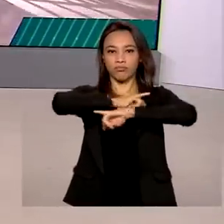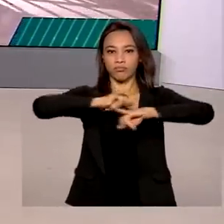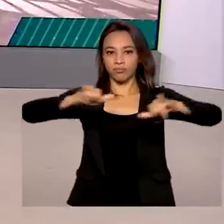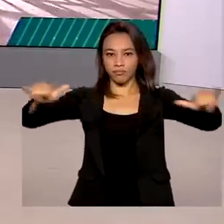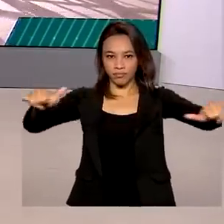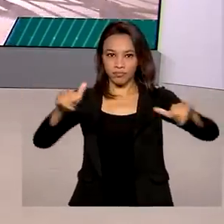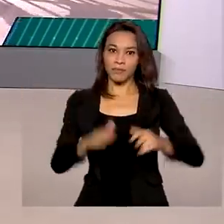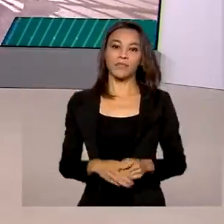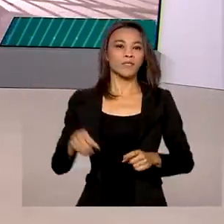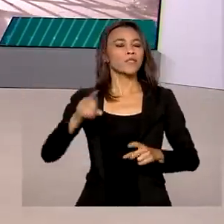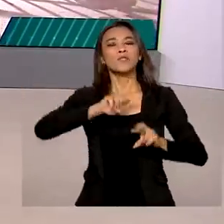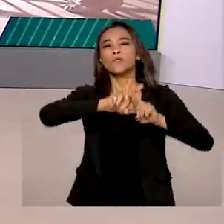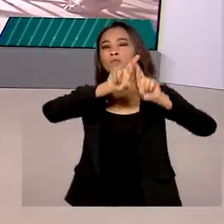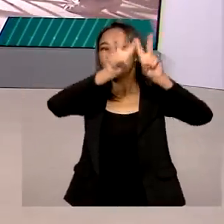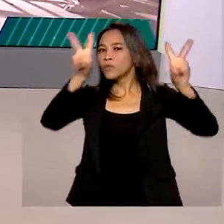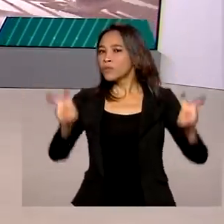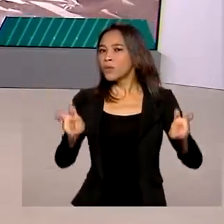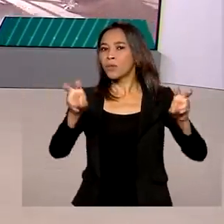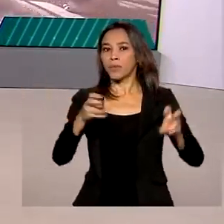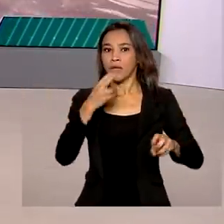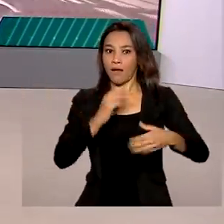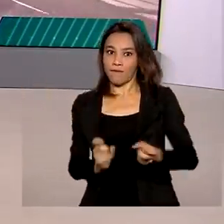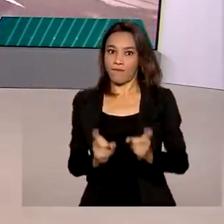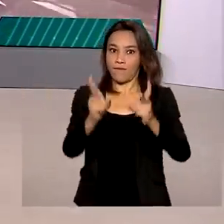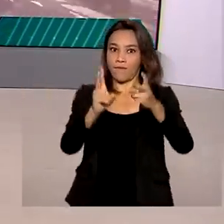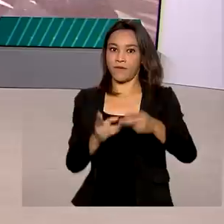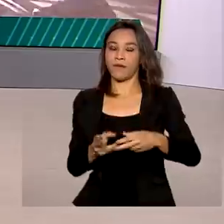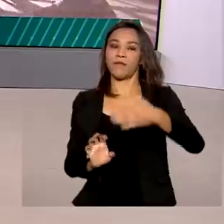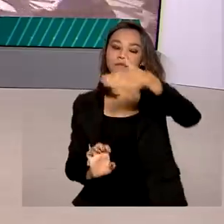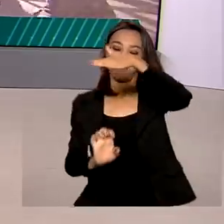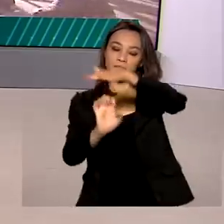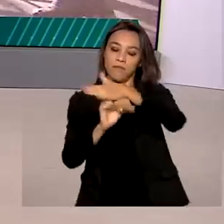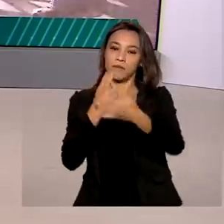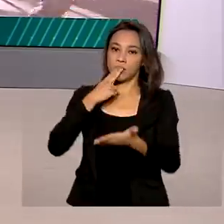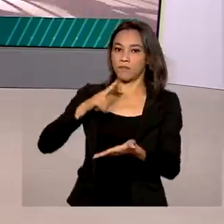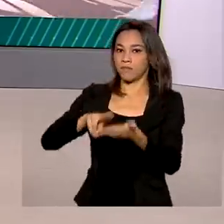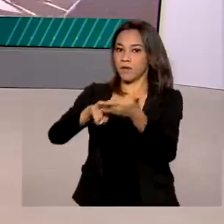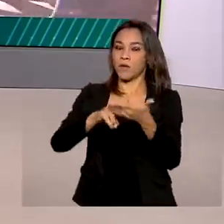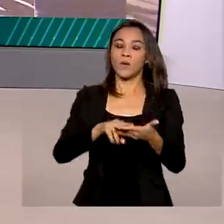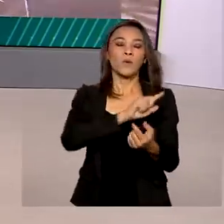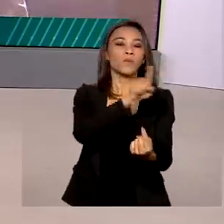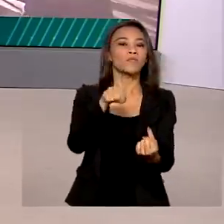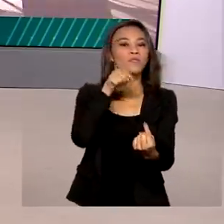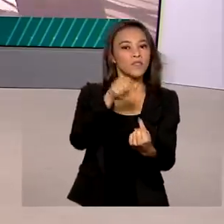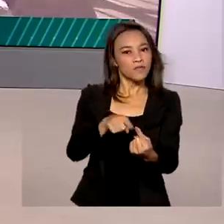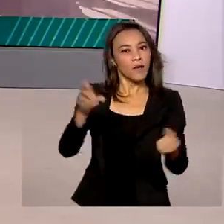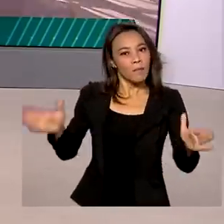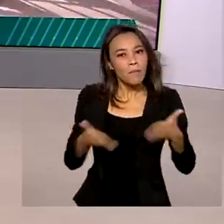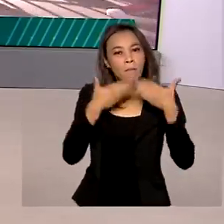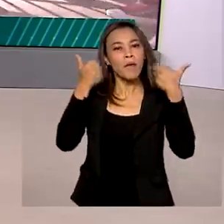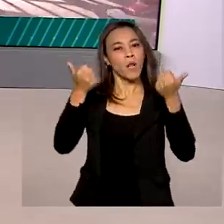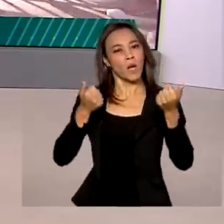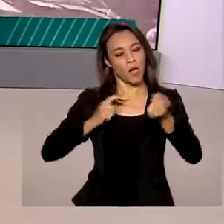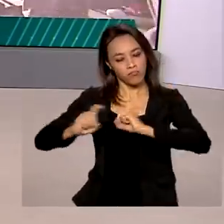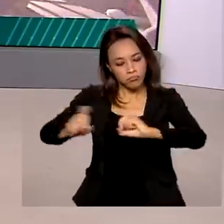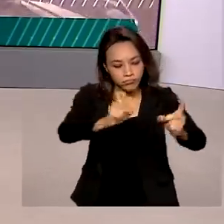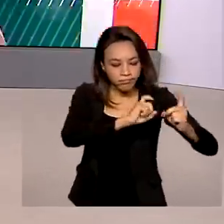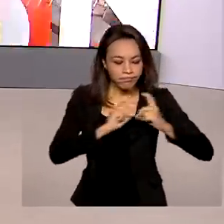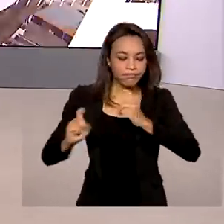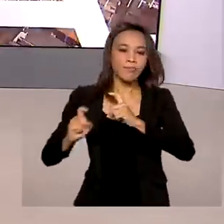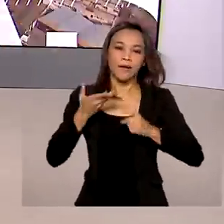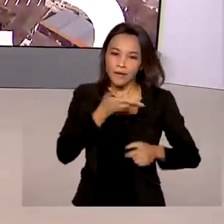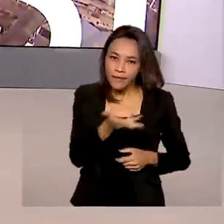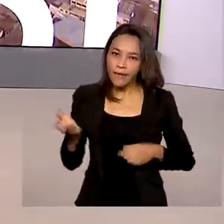televisão sobre a privatização dos correios. A proposta do governo é modernizar o serviço e possibilitar que a empresa seja